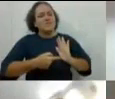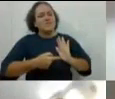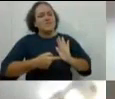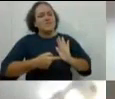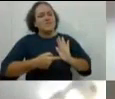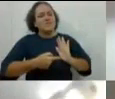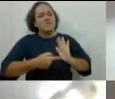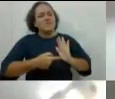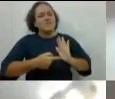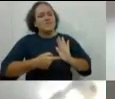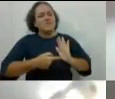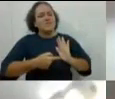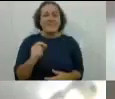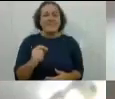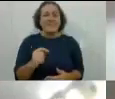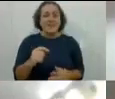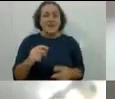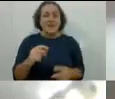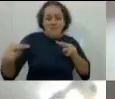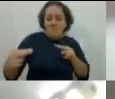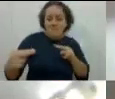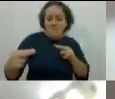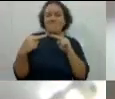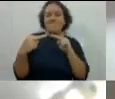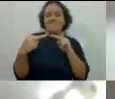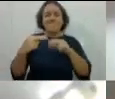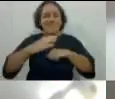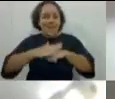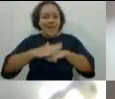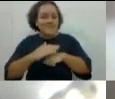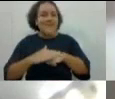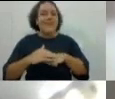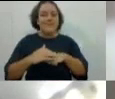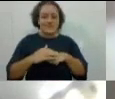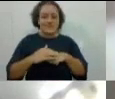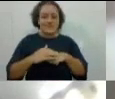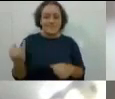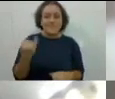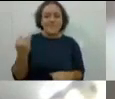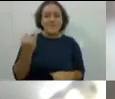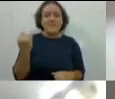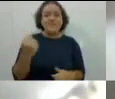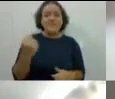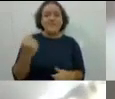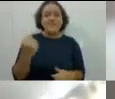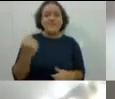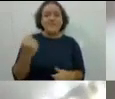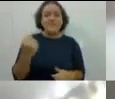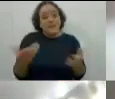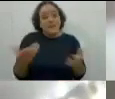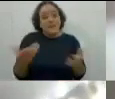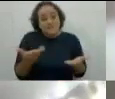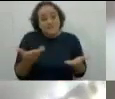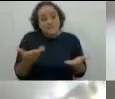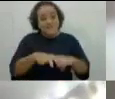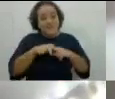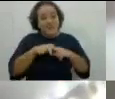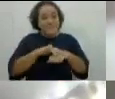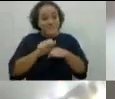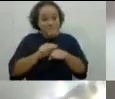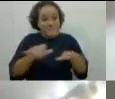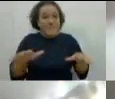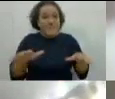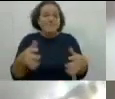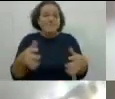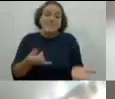oferece, mas na situação que nós vivemos hoje é isso que a gente consegue fazer, e aí então a gente aproveita o máximo.